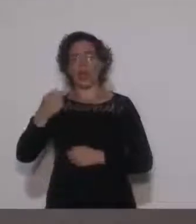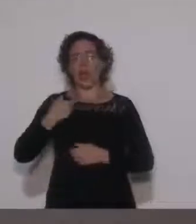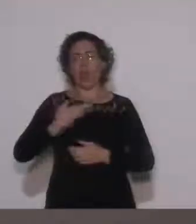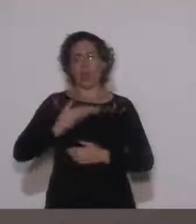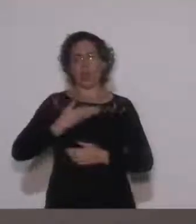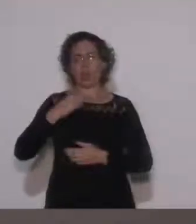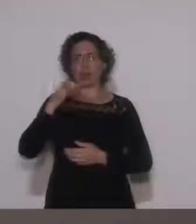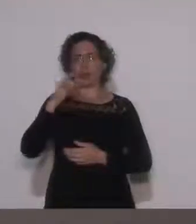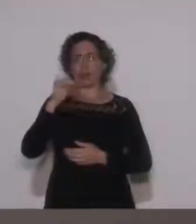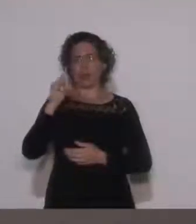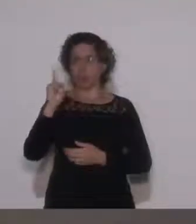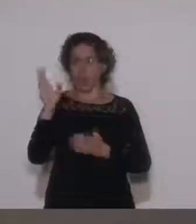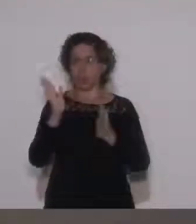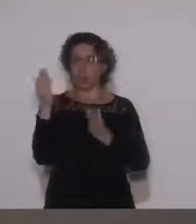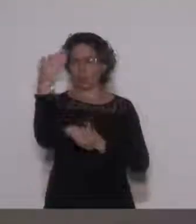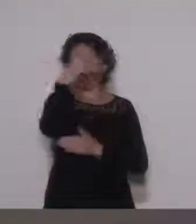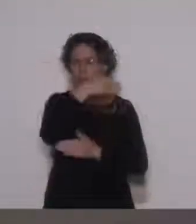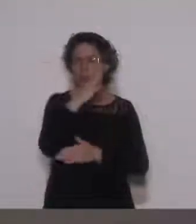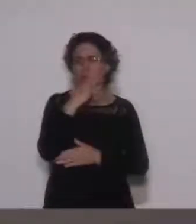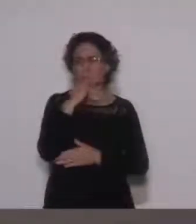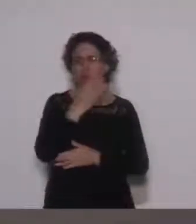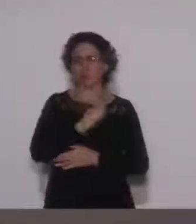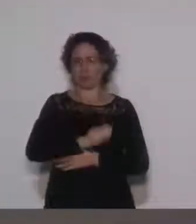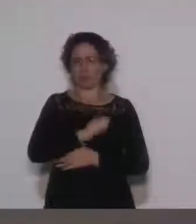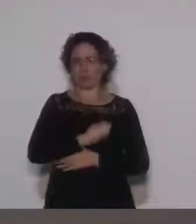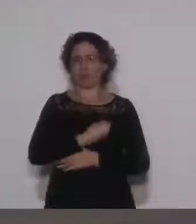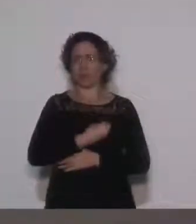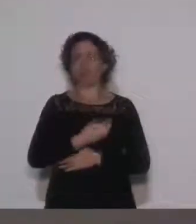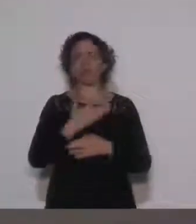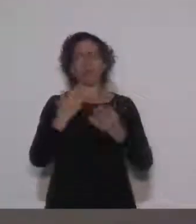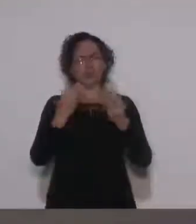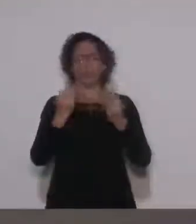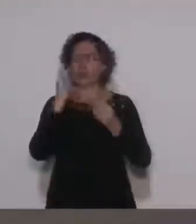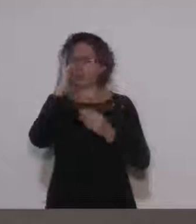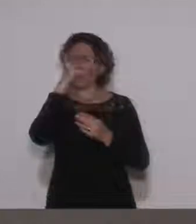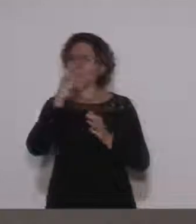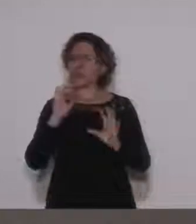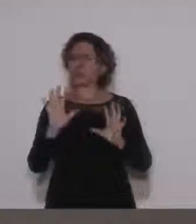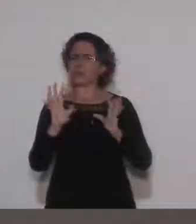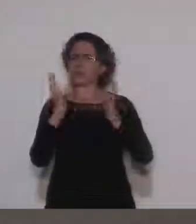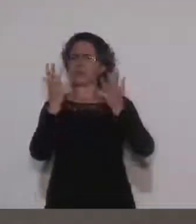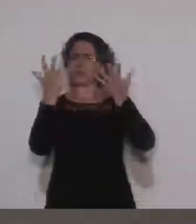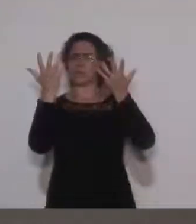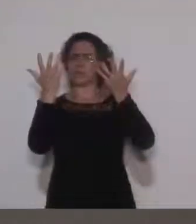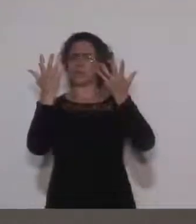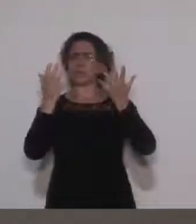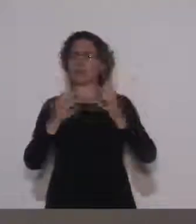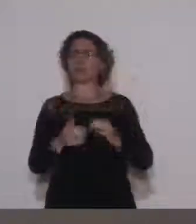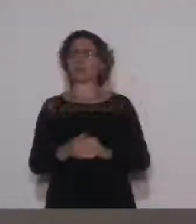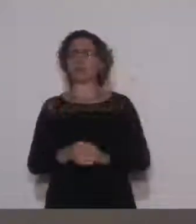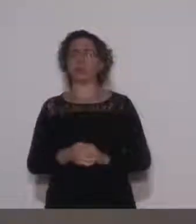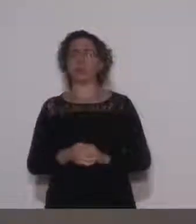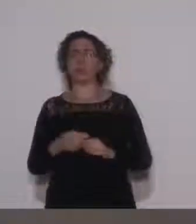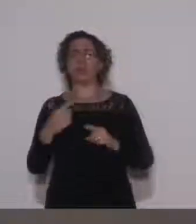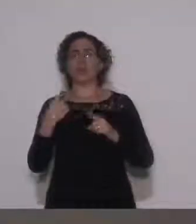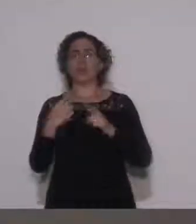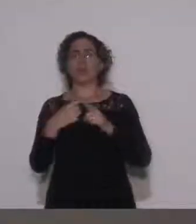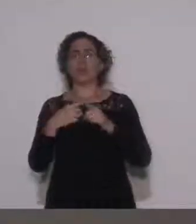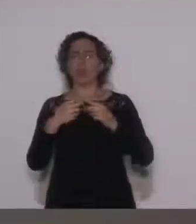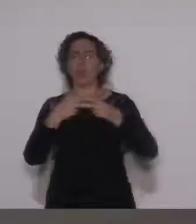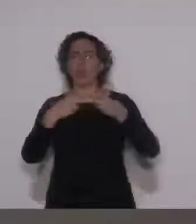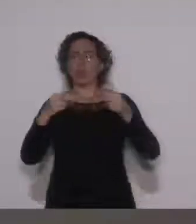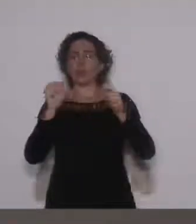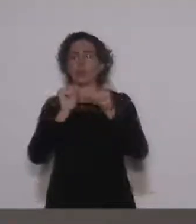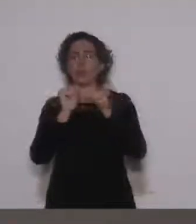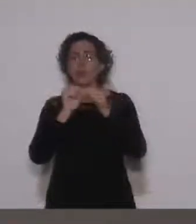Paula também esteve presente, né Tiago? E como muitos outros, foi uma linda festa. Porque tudo aquilo que nós fazemos